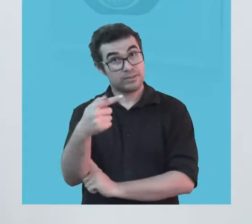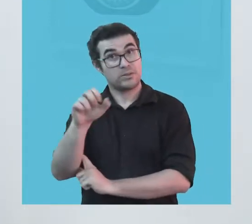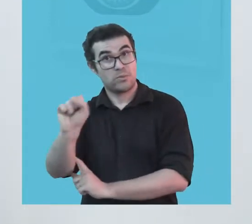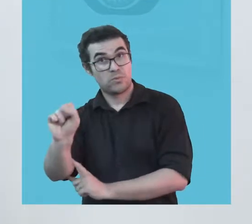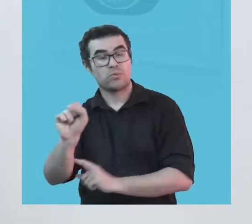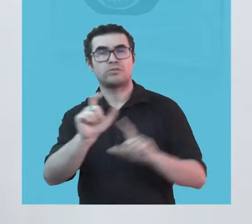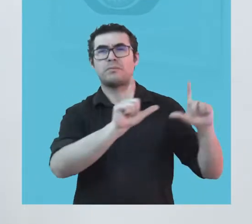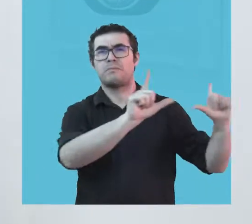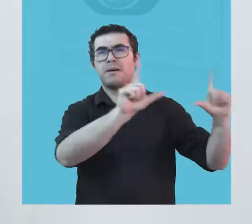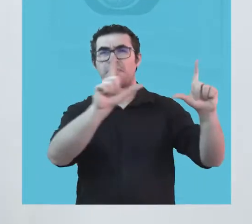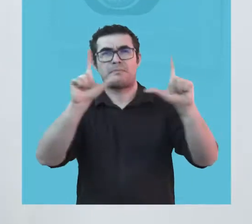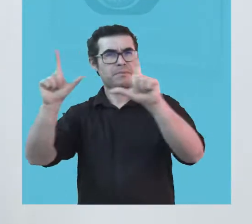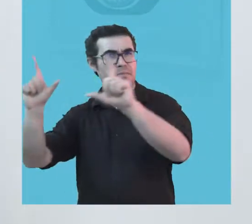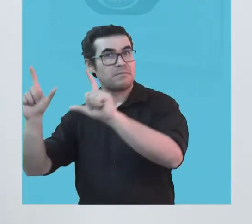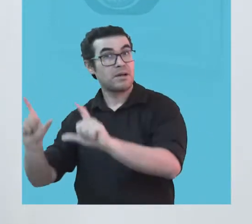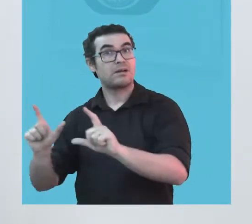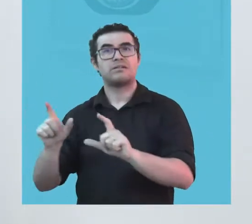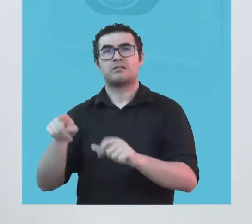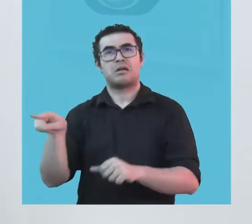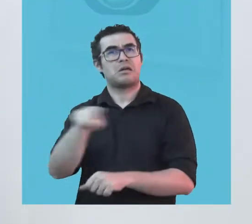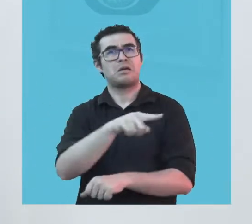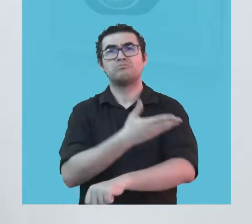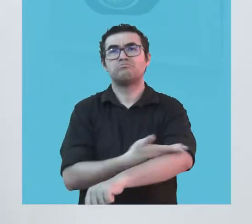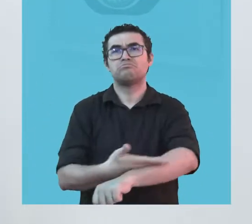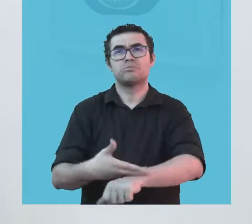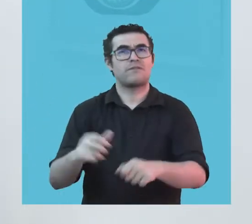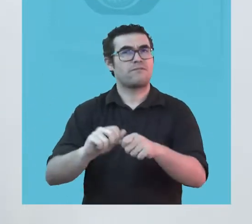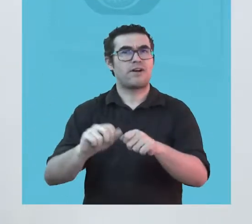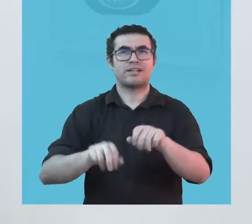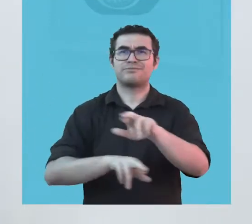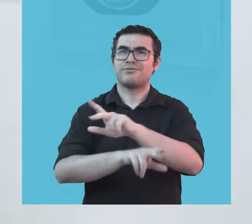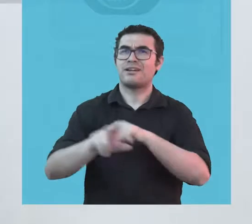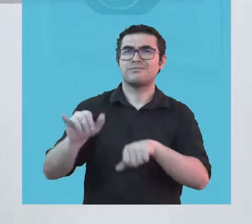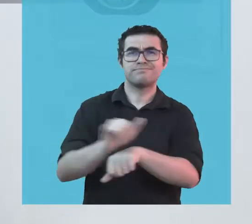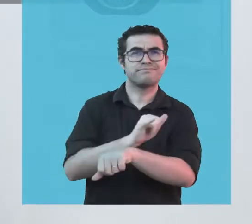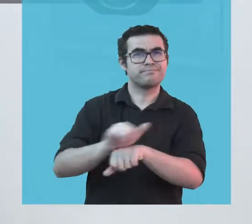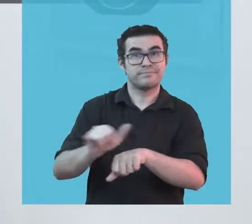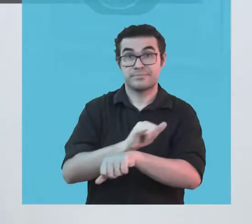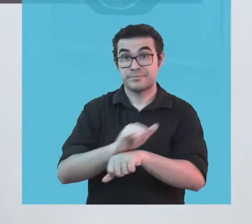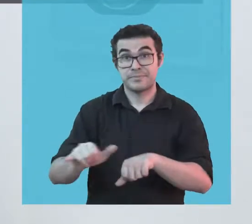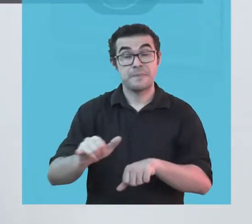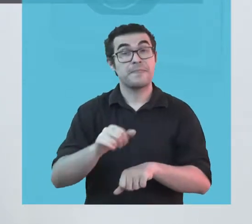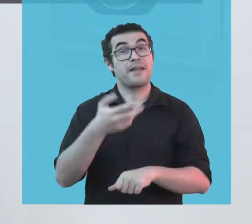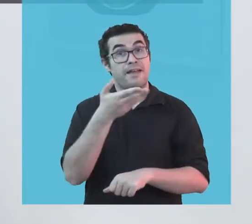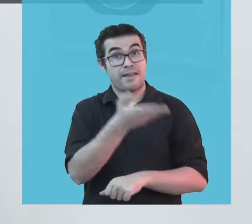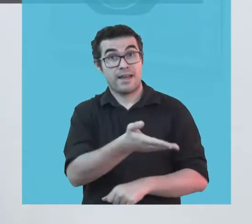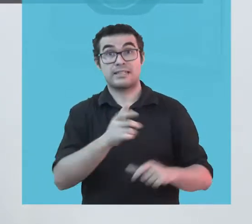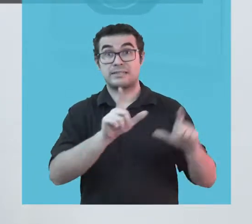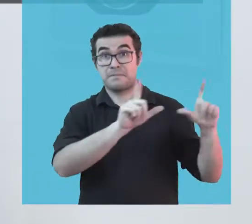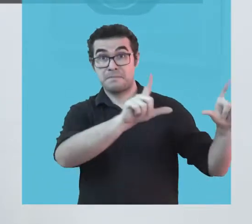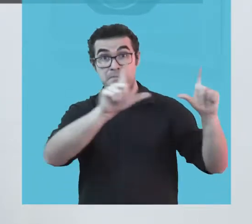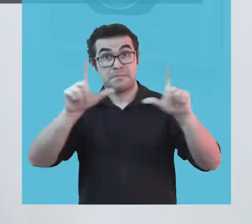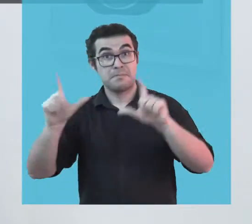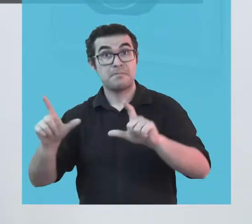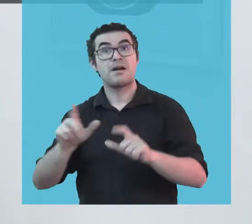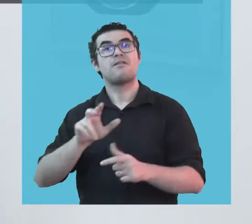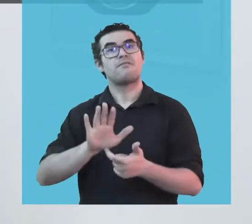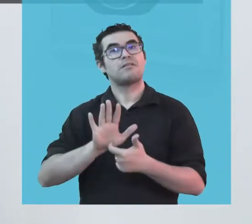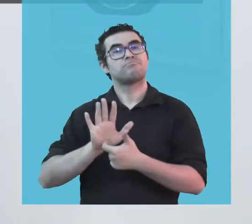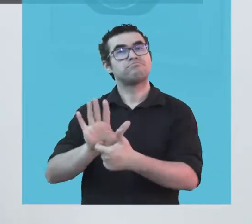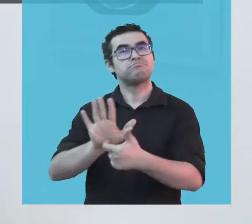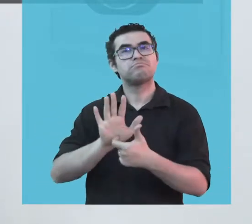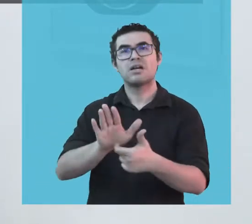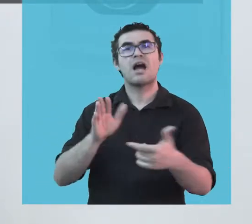passeiam pelas mais diversas técnicas de gravação de imagens. A exposição panorâmica gráfica vai ficar em